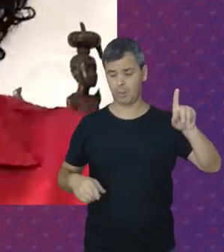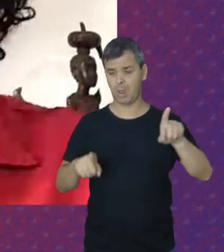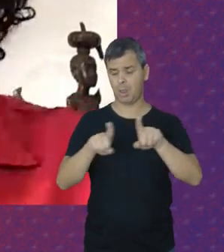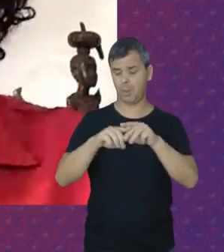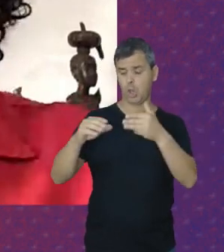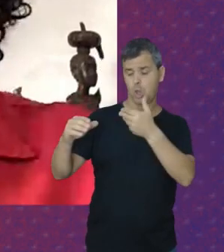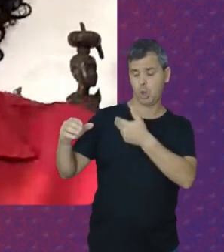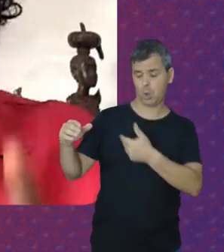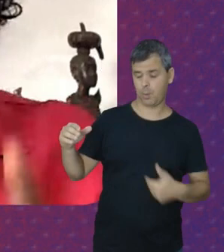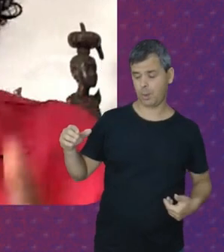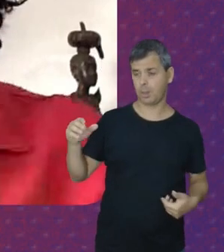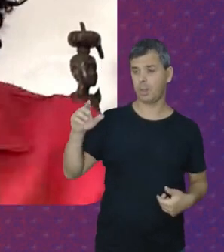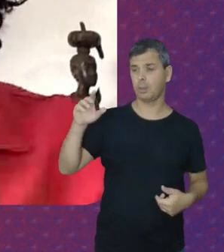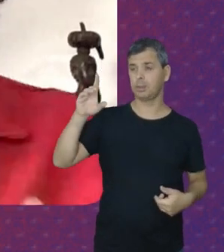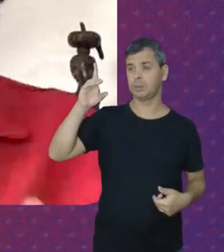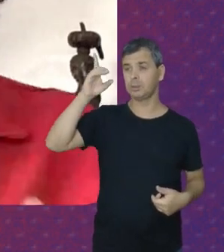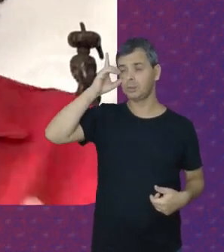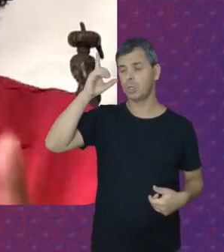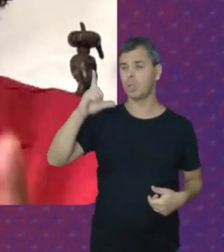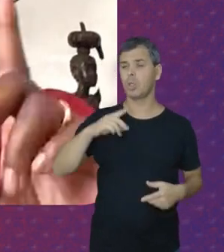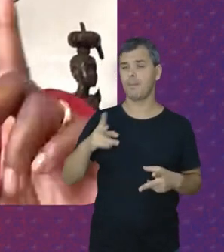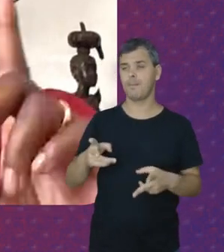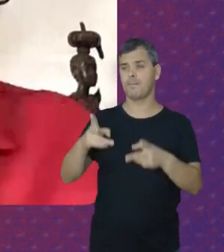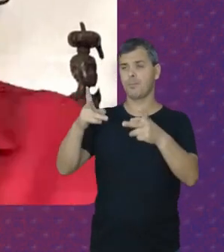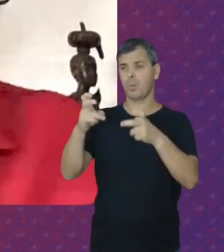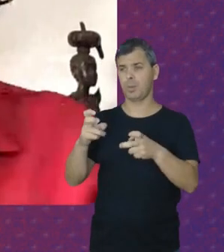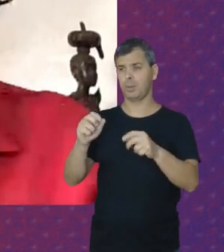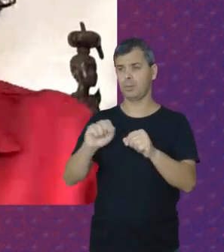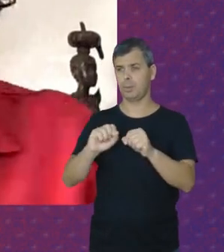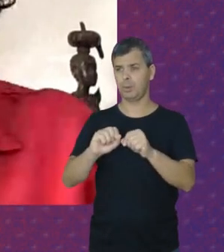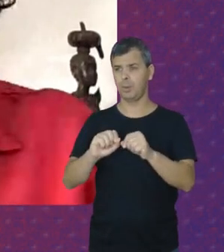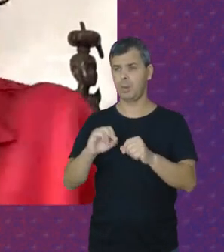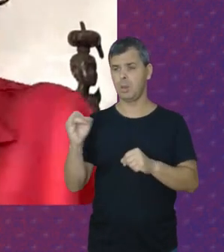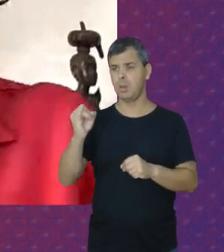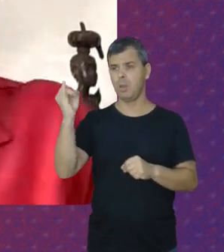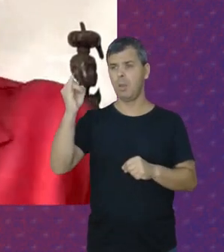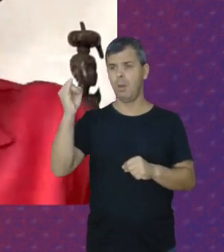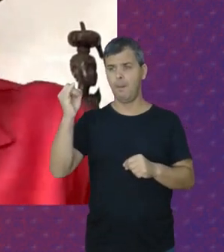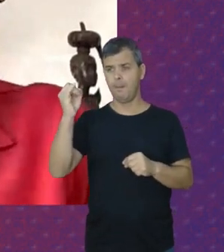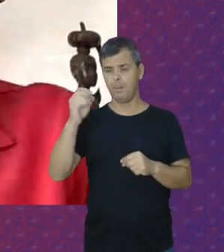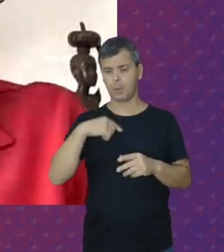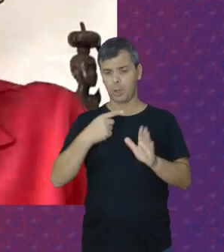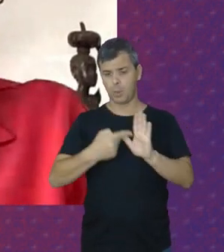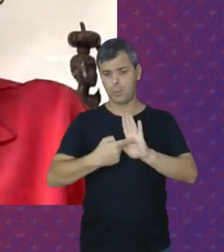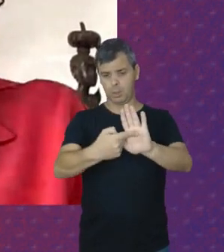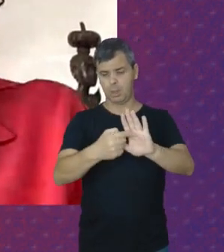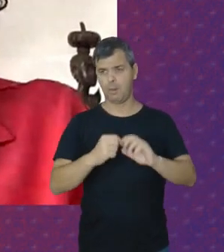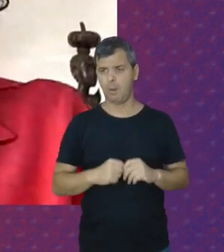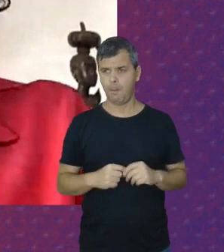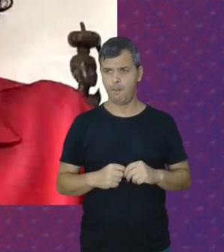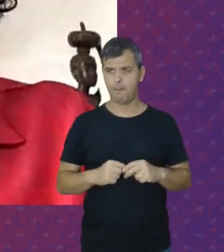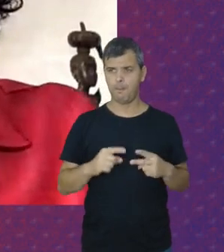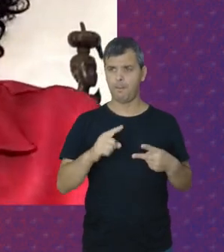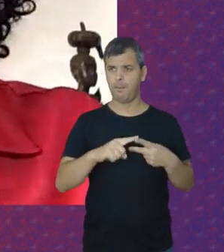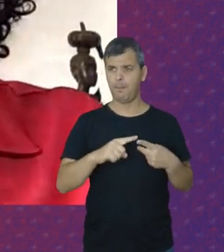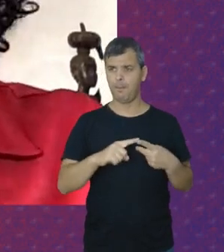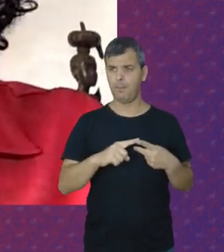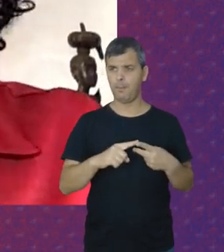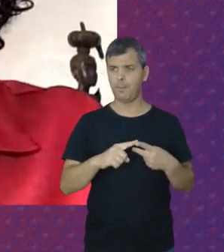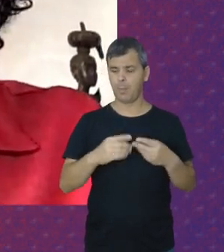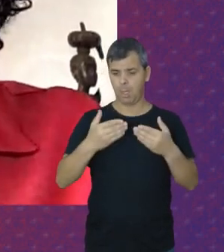Rousseff Nós vimos Duas coisas Muito importantes Que eu quero Sinalizar aqui Que foi A